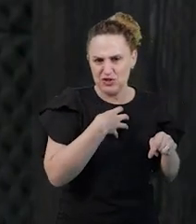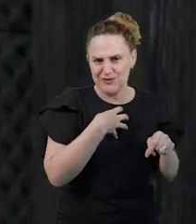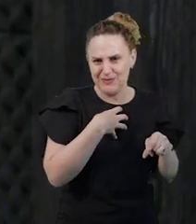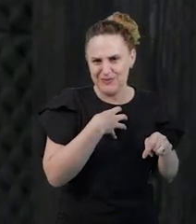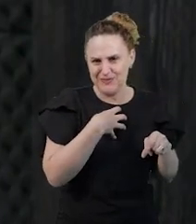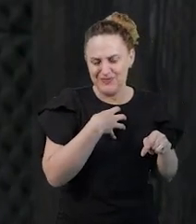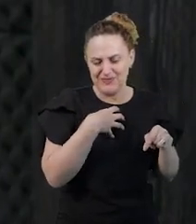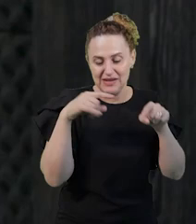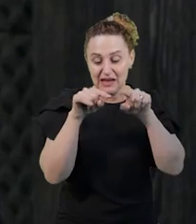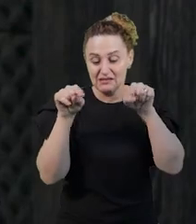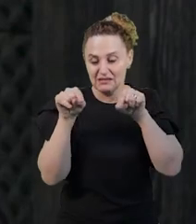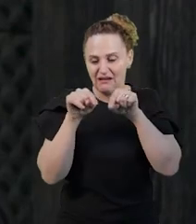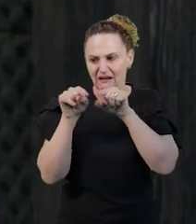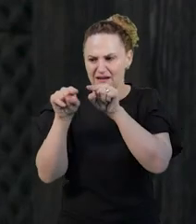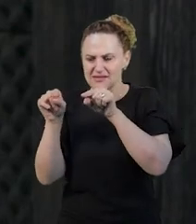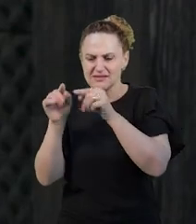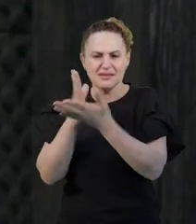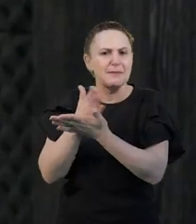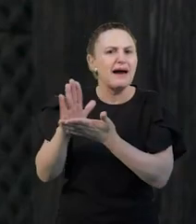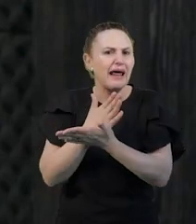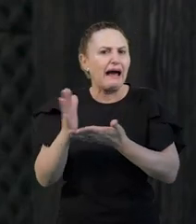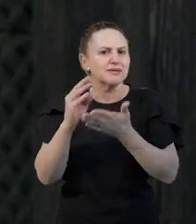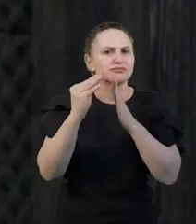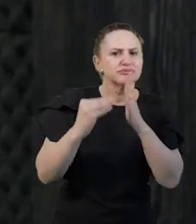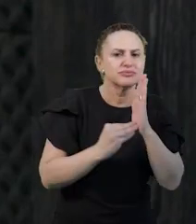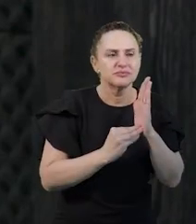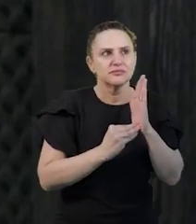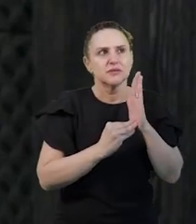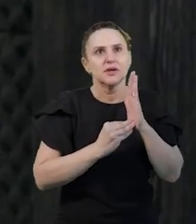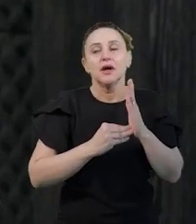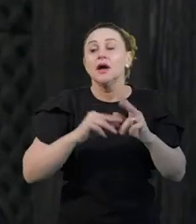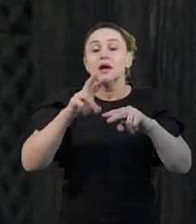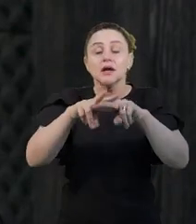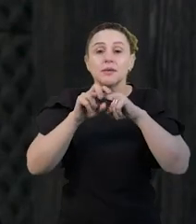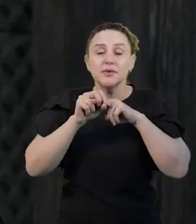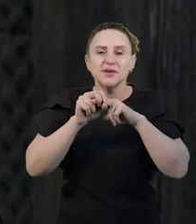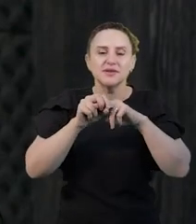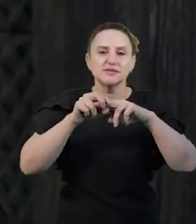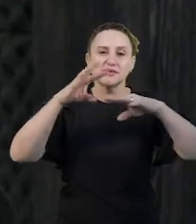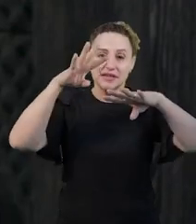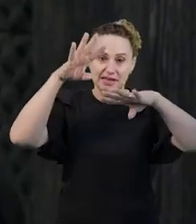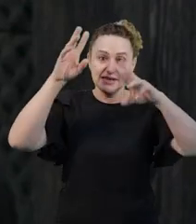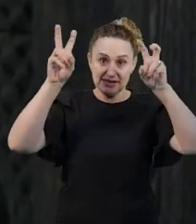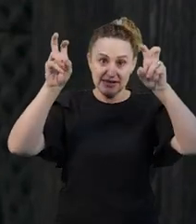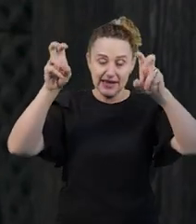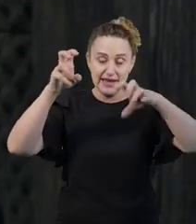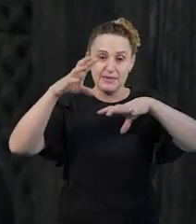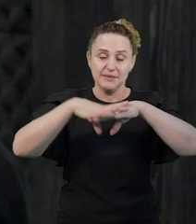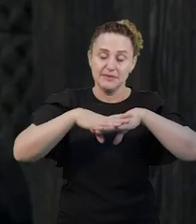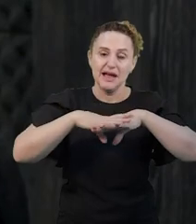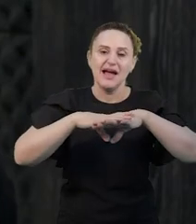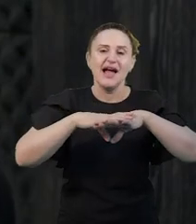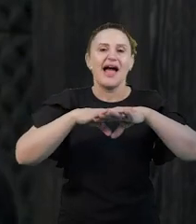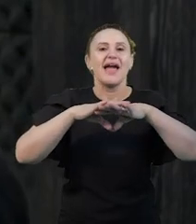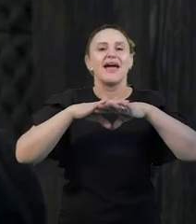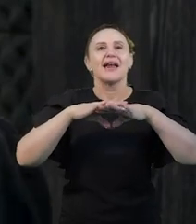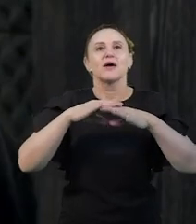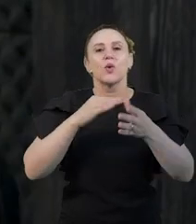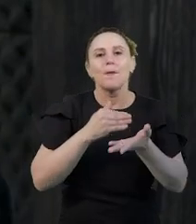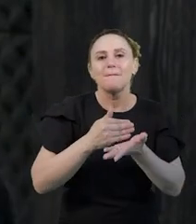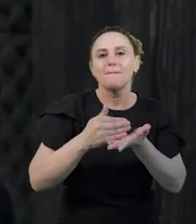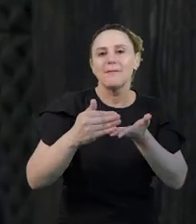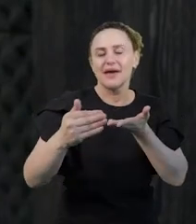E por isso que a modelagem matemática, ela parte de temas. Então, os temas, eles é que dão